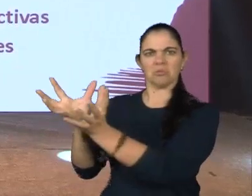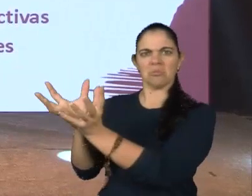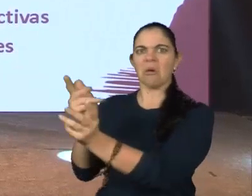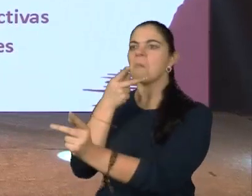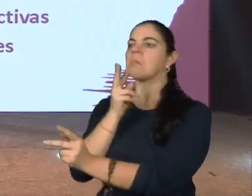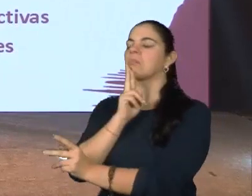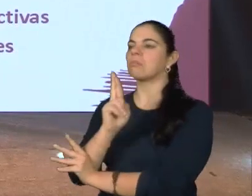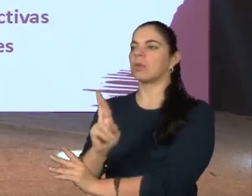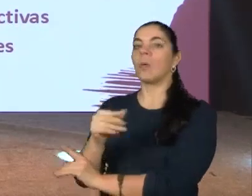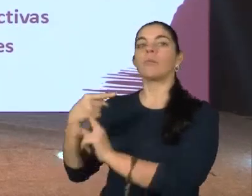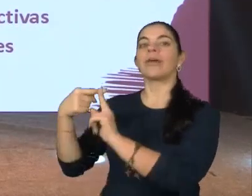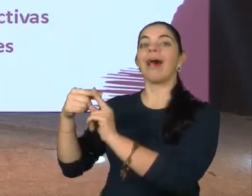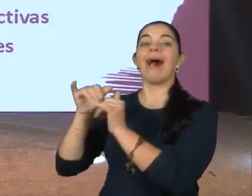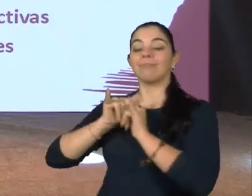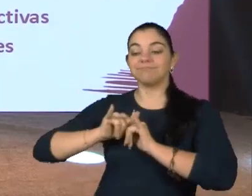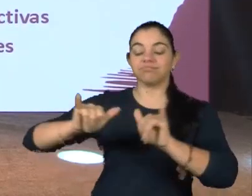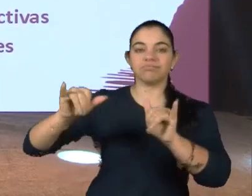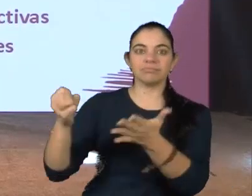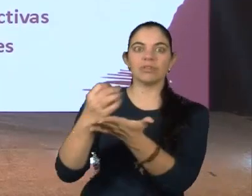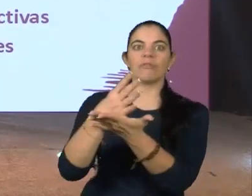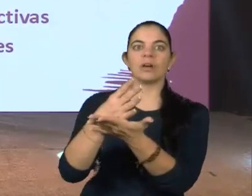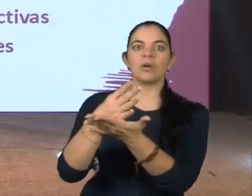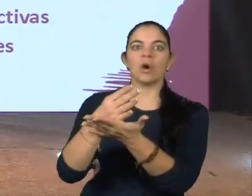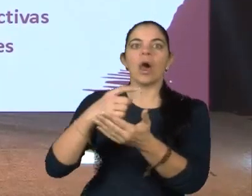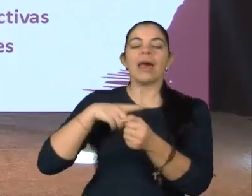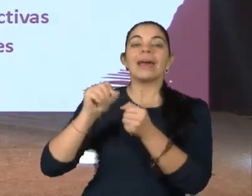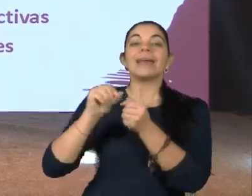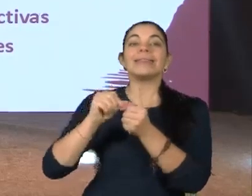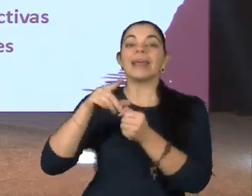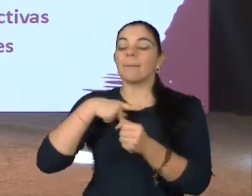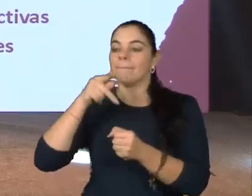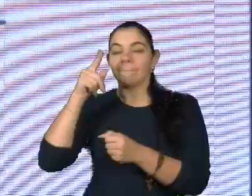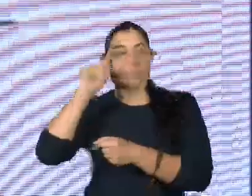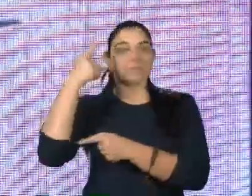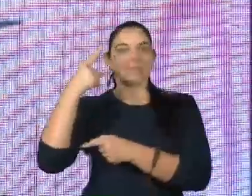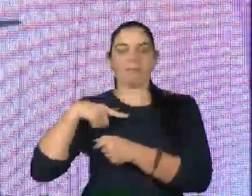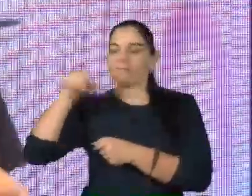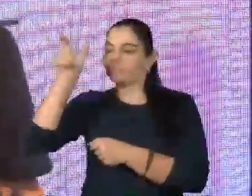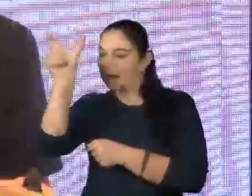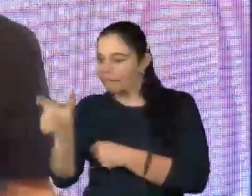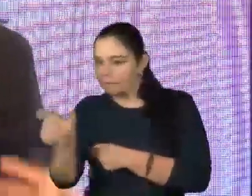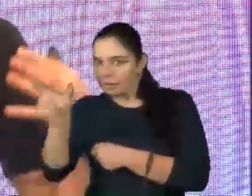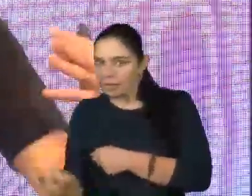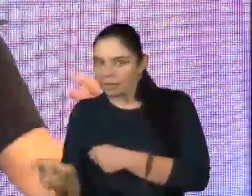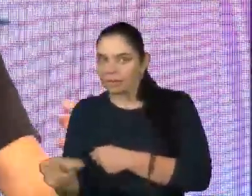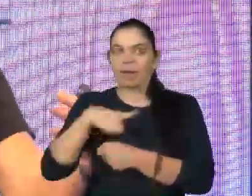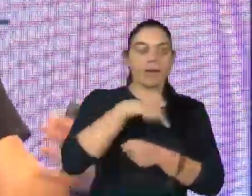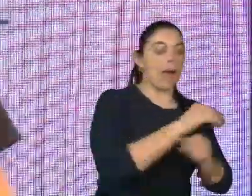me respondeu que para que a inovação aconteça, o emissor e o receptor, ou seja, quem está